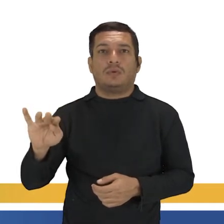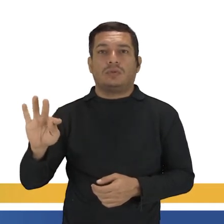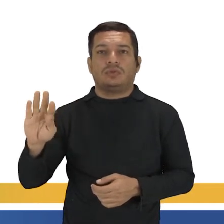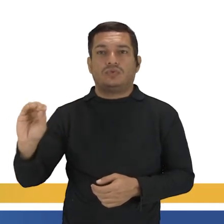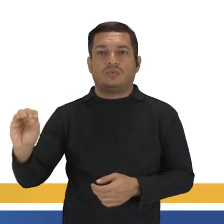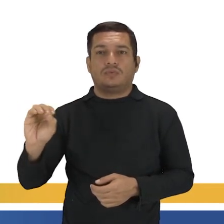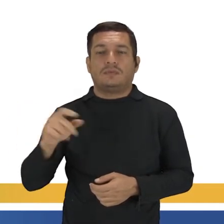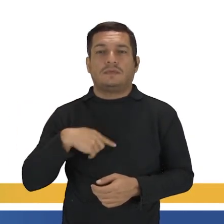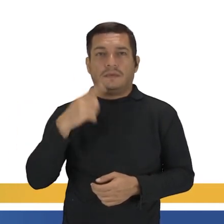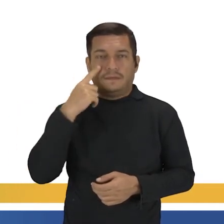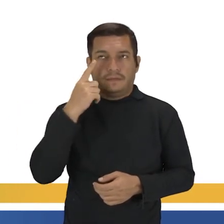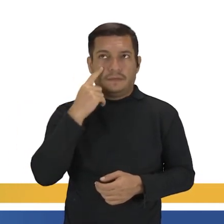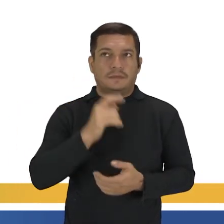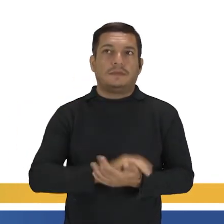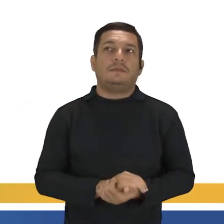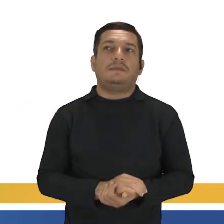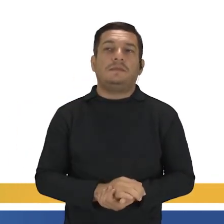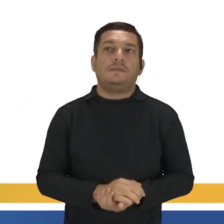Vamos ver a situação.